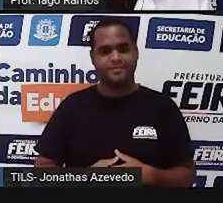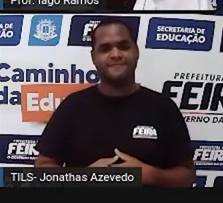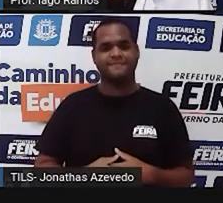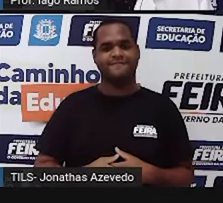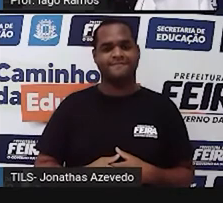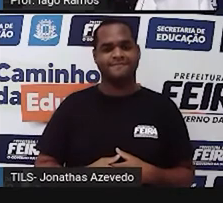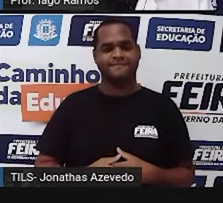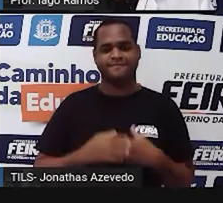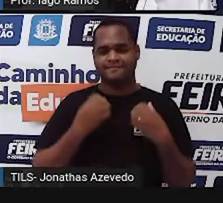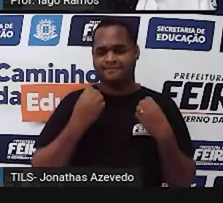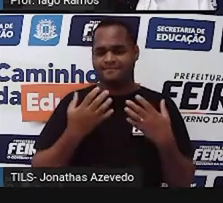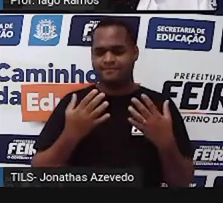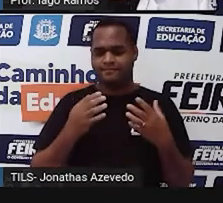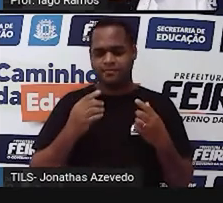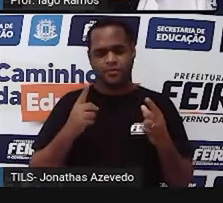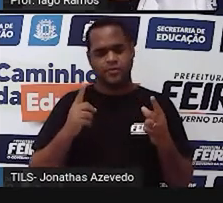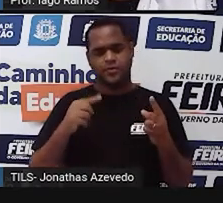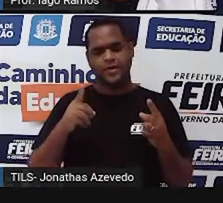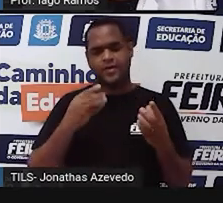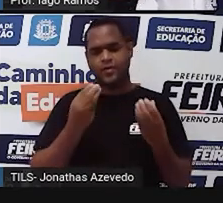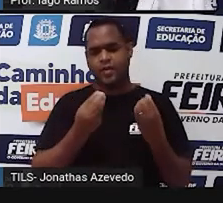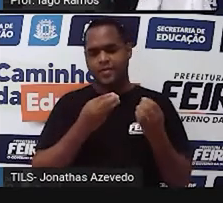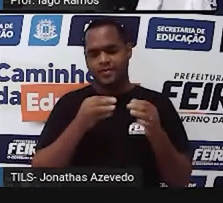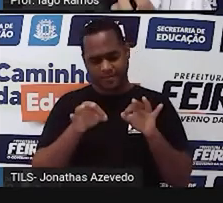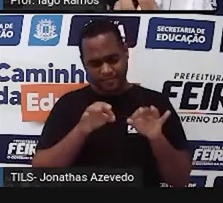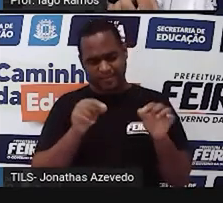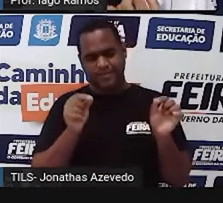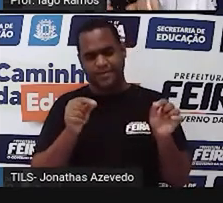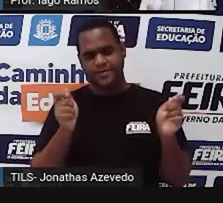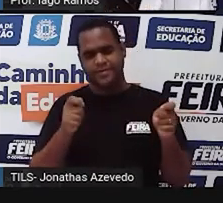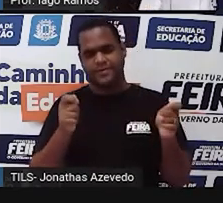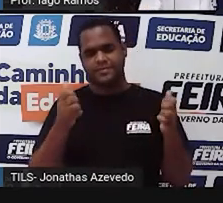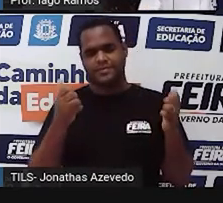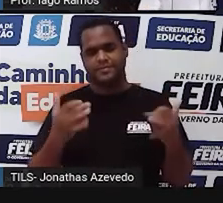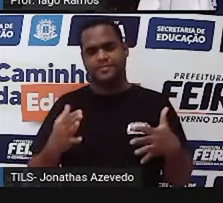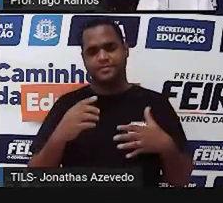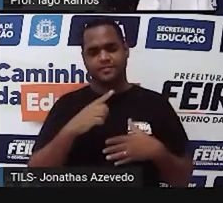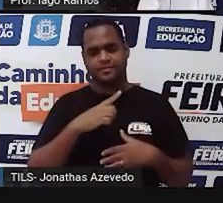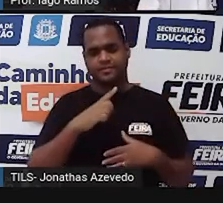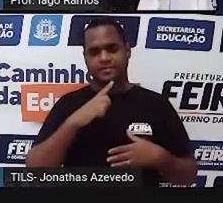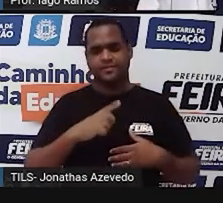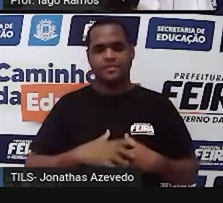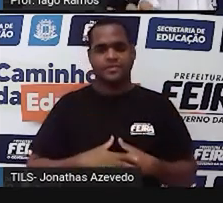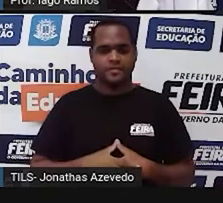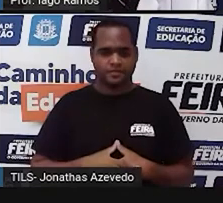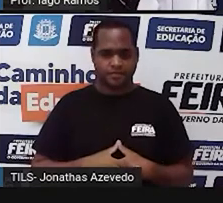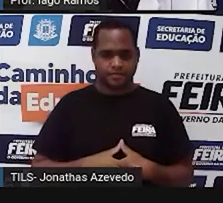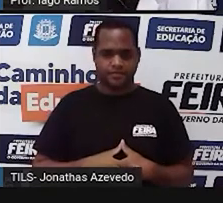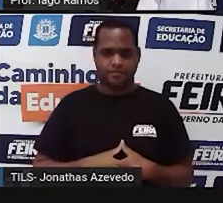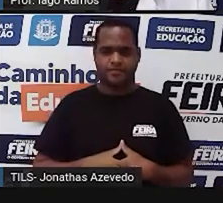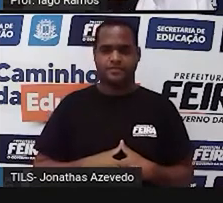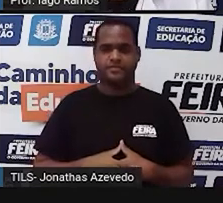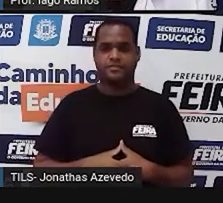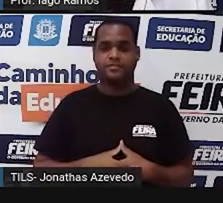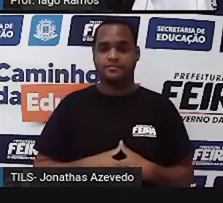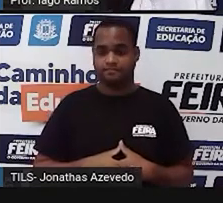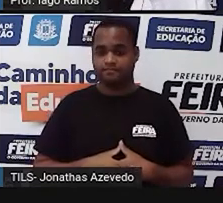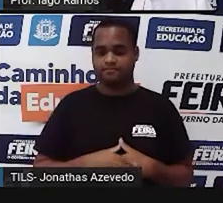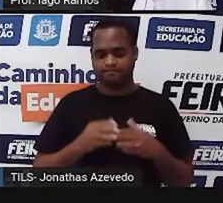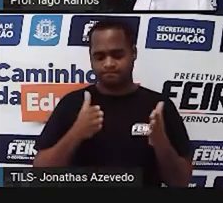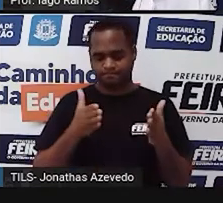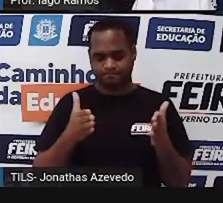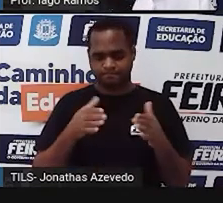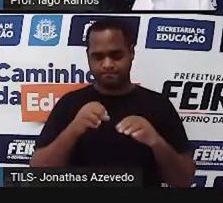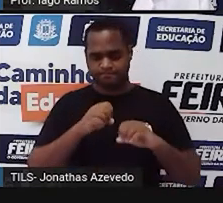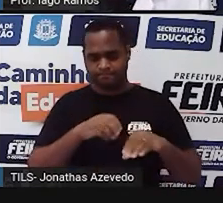Bom, e como é que a gente vai fazer isso? Eu tô trazendo agora, vou trazer agora pra essa aula, né, pra esse momento da aula, um